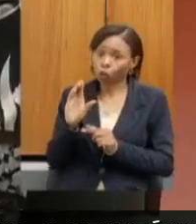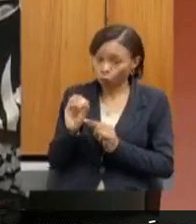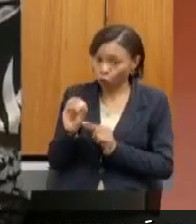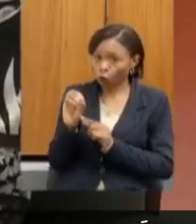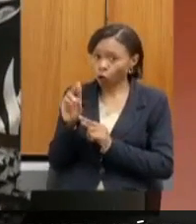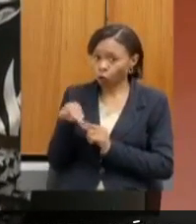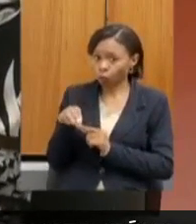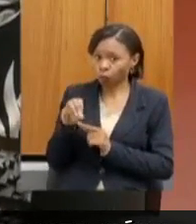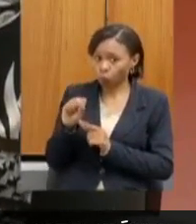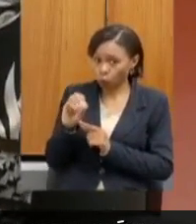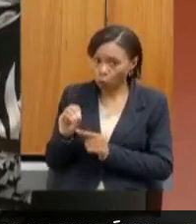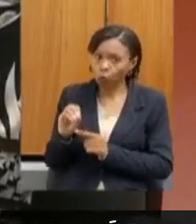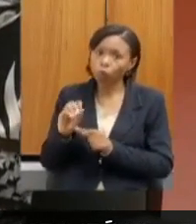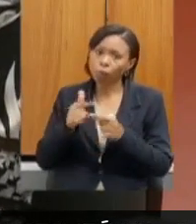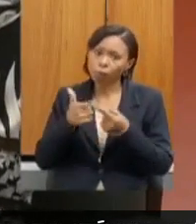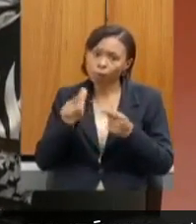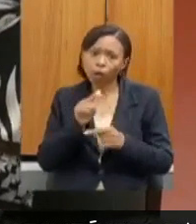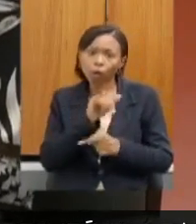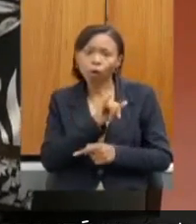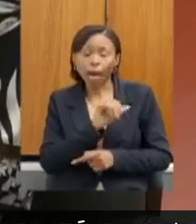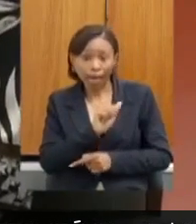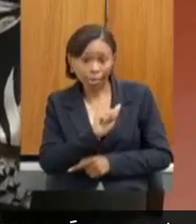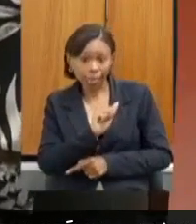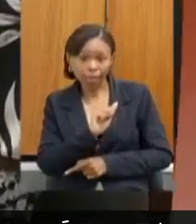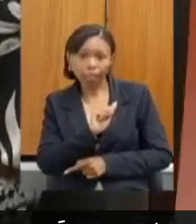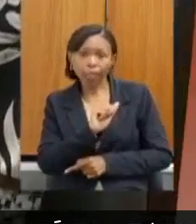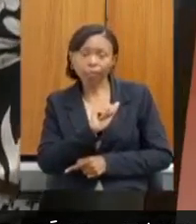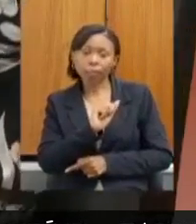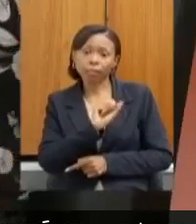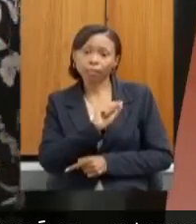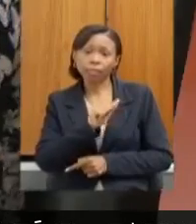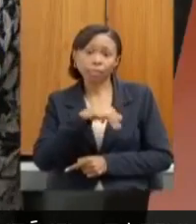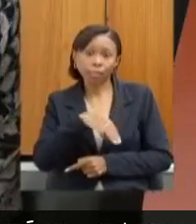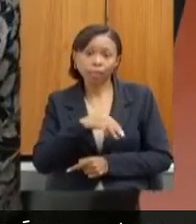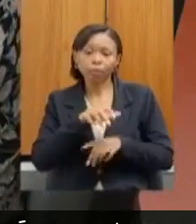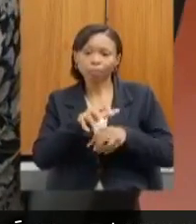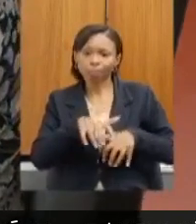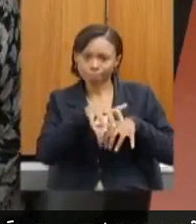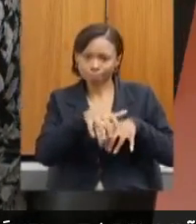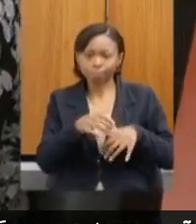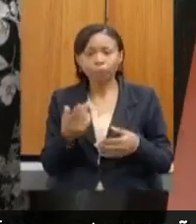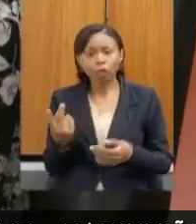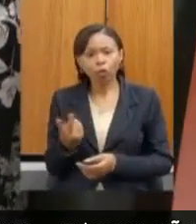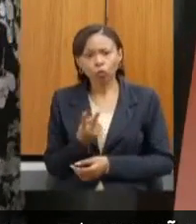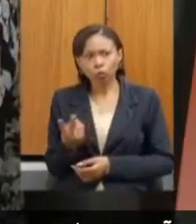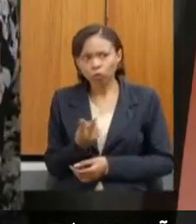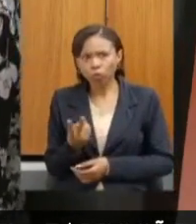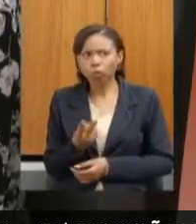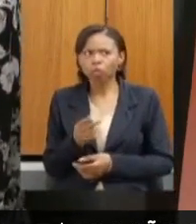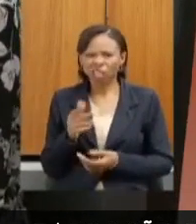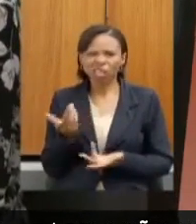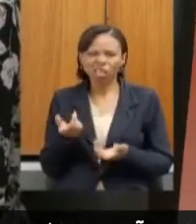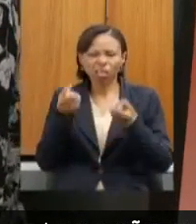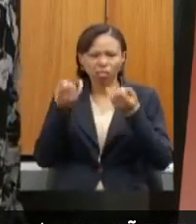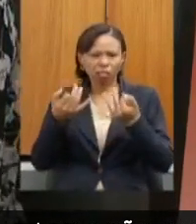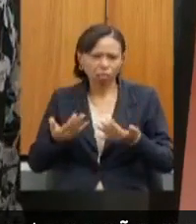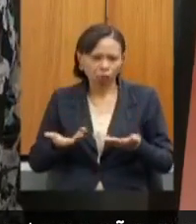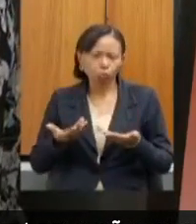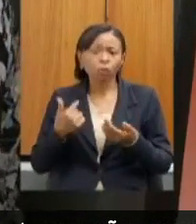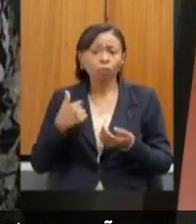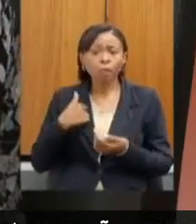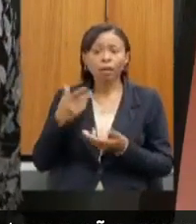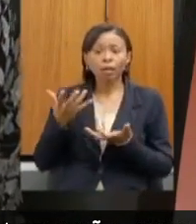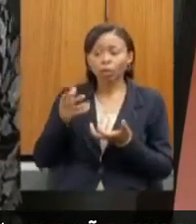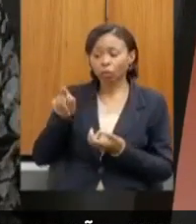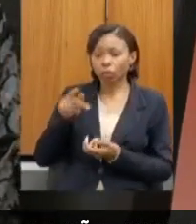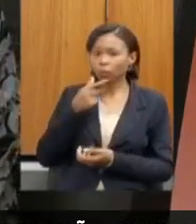mas também em relação à sã mineração. Então, esse é o nosso ponto sobre os dois empreendimentos. Vou pedir, Malar, por favor, que